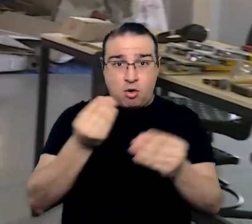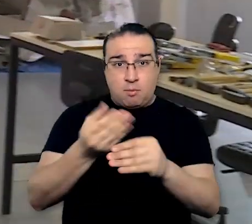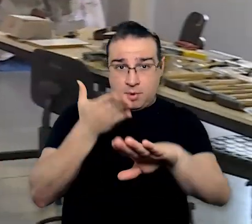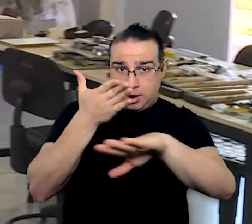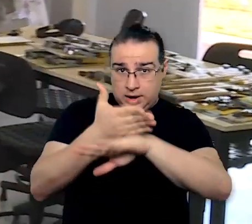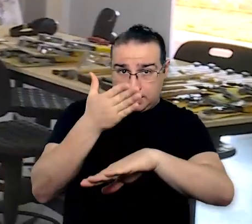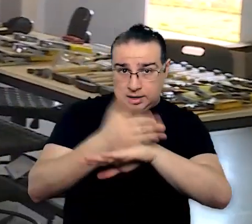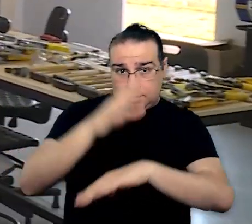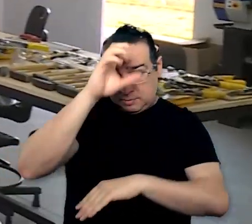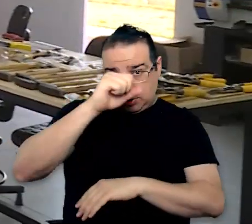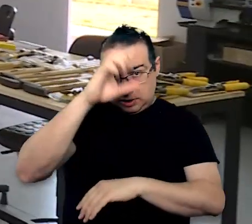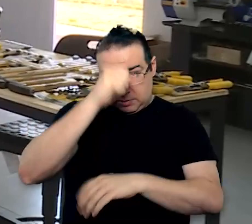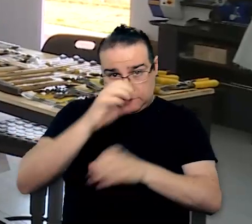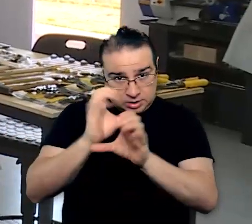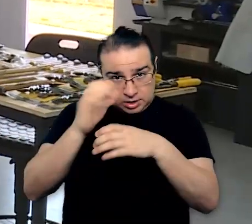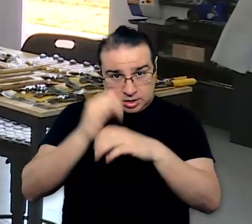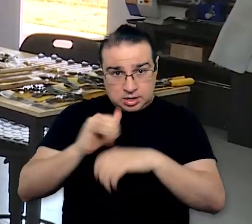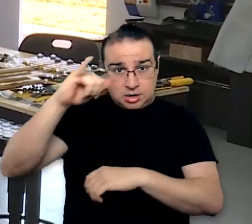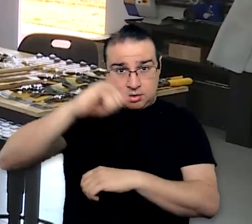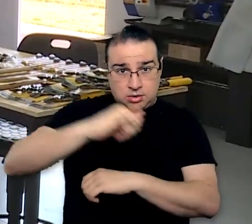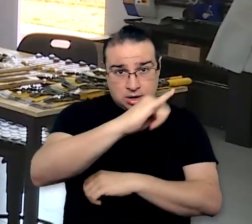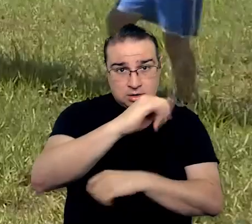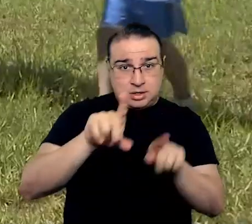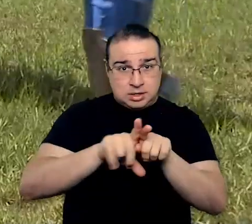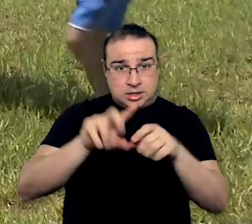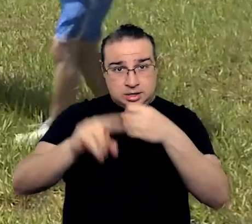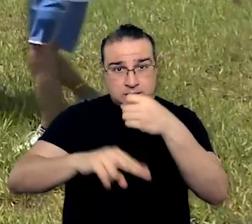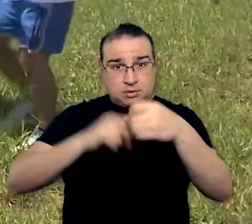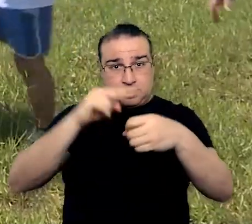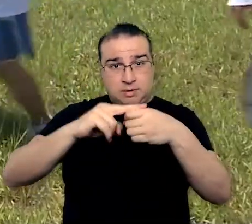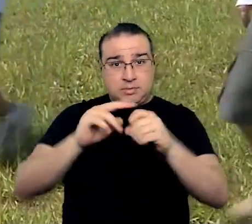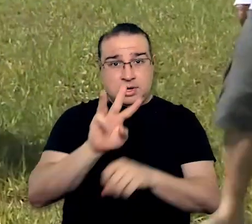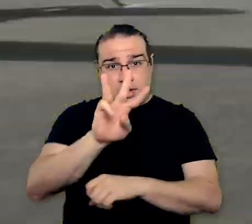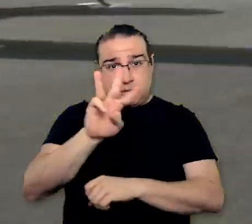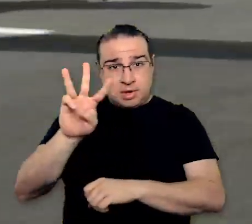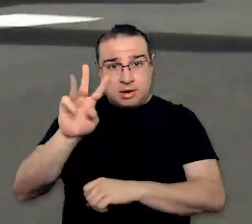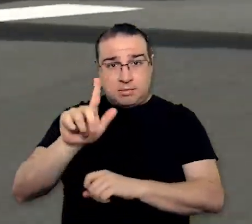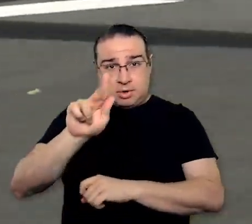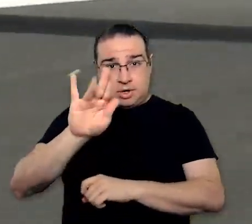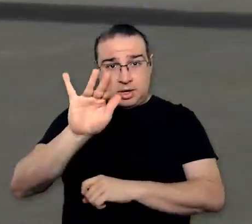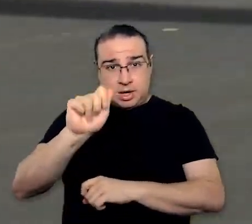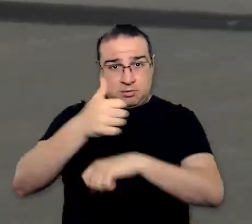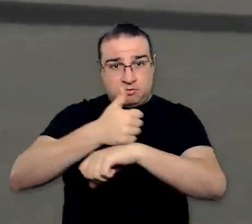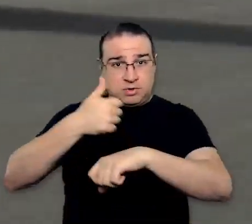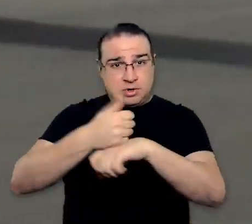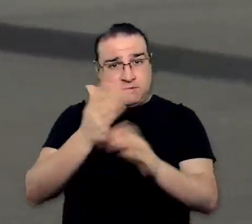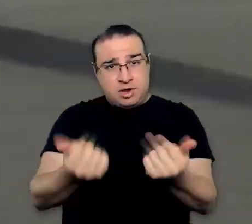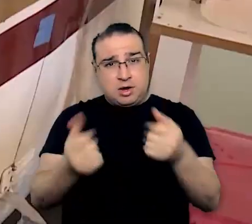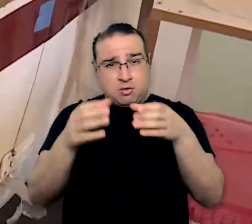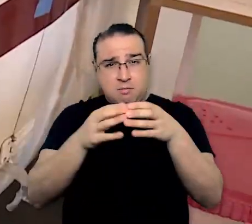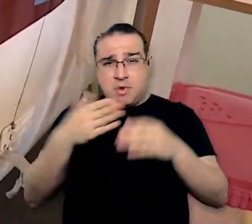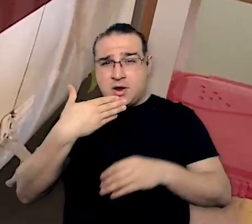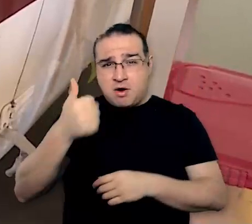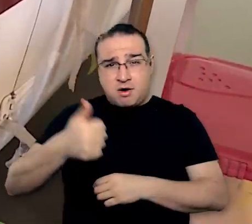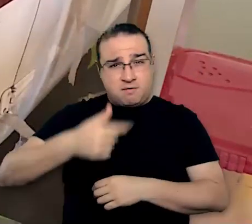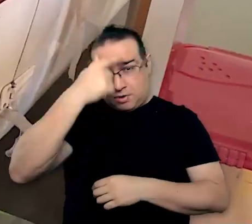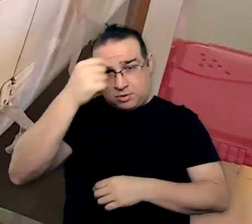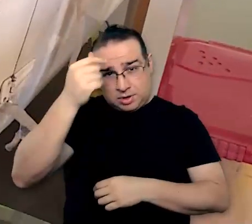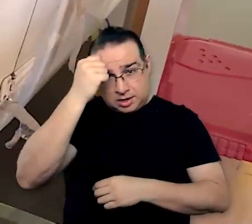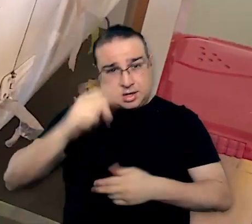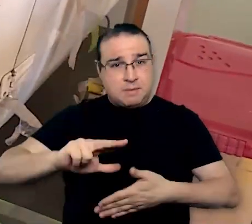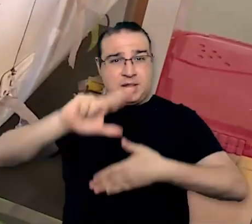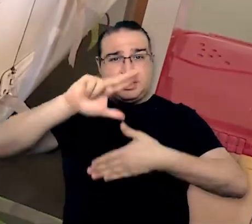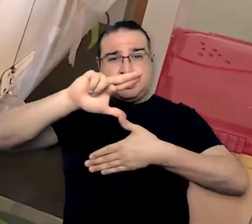curso de Engenharia Aeronáutica da Unesp, acesse o site do Guia de Profissões. Faça parte de uma das melhores